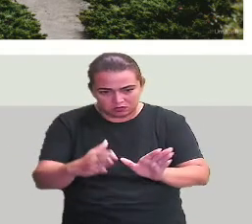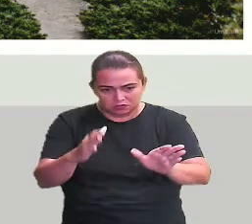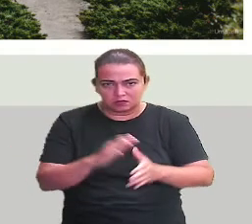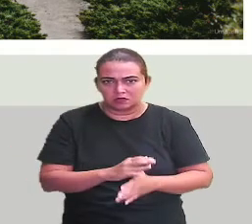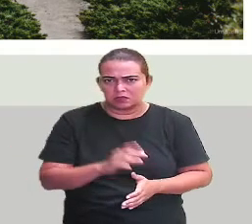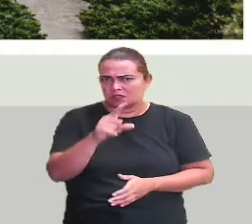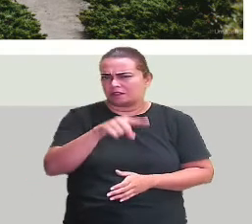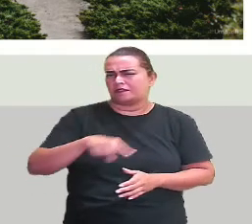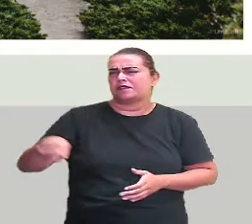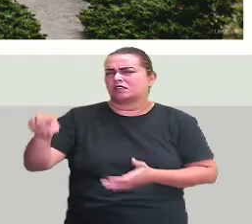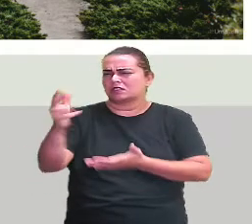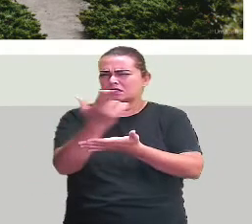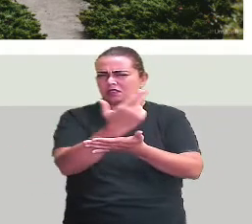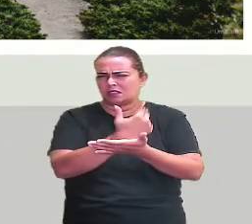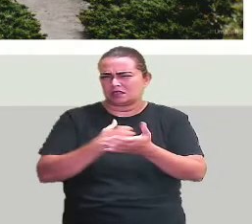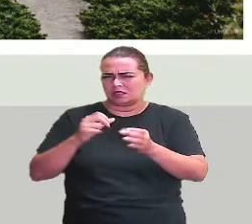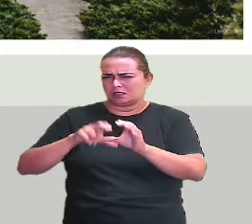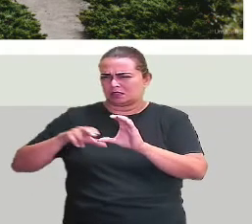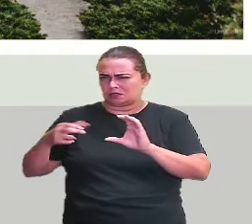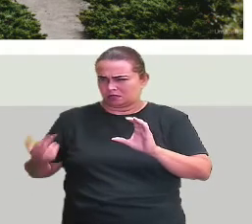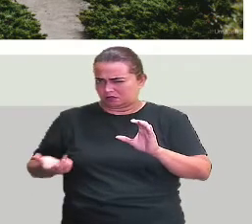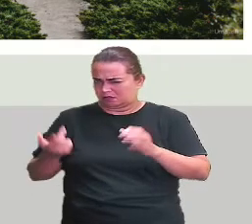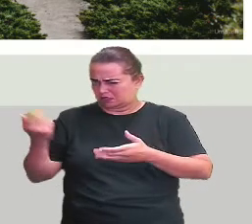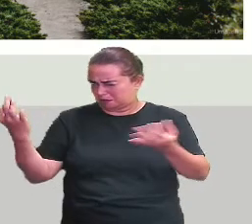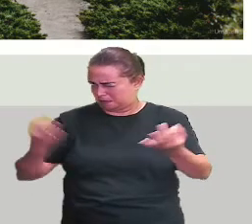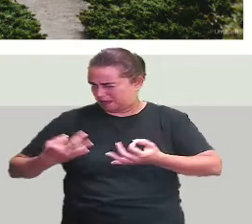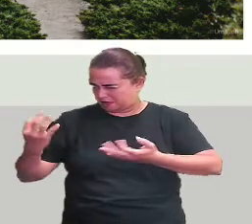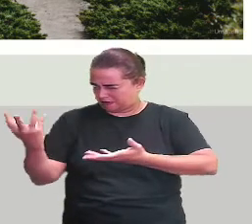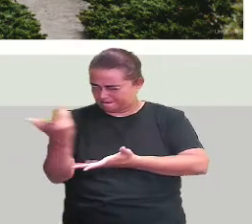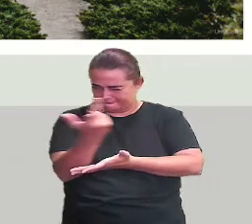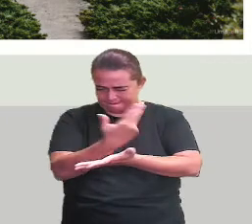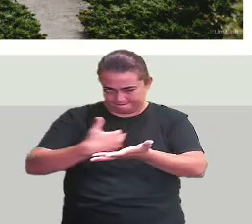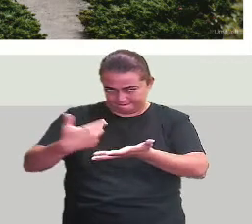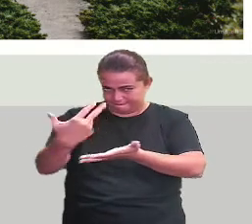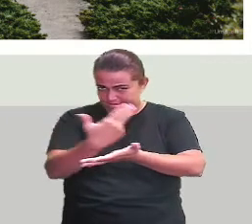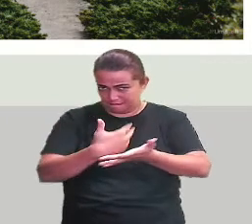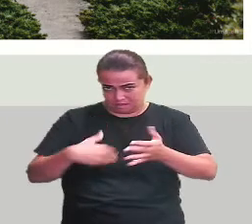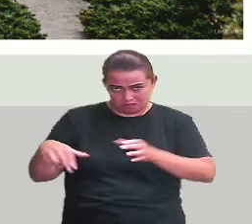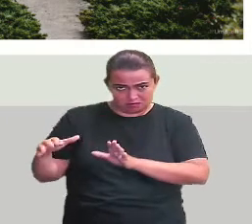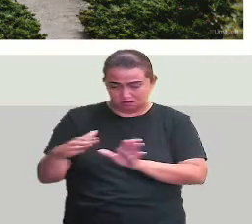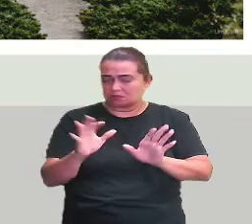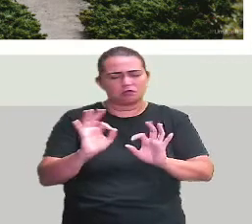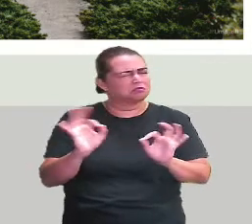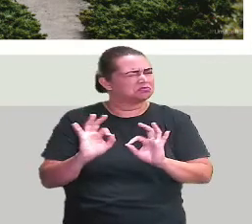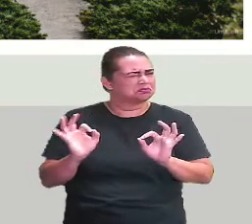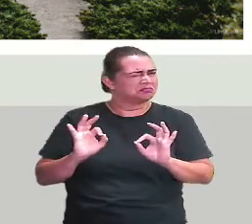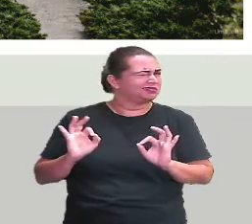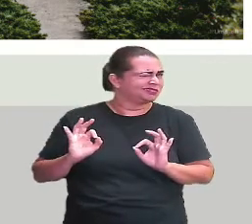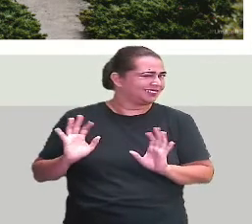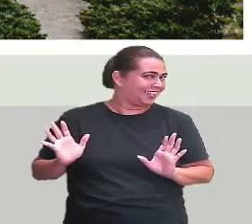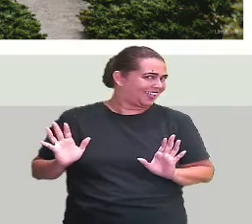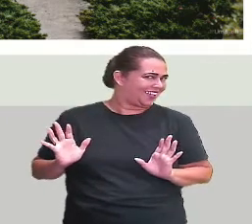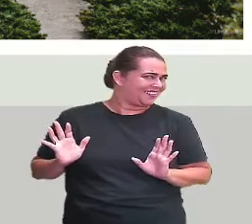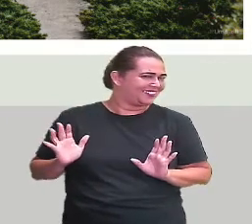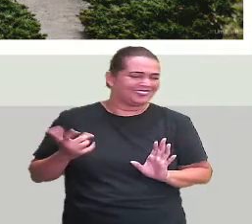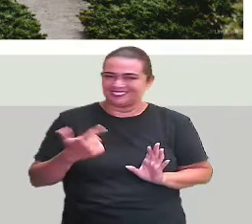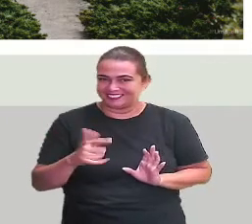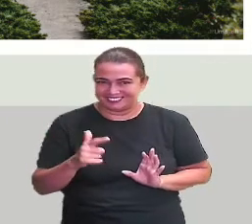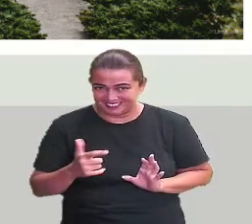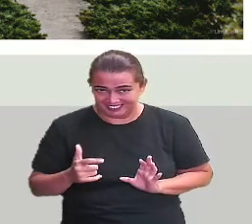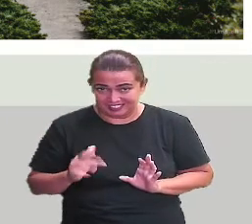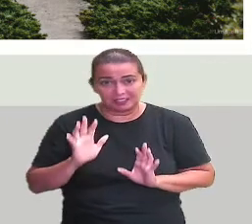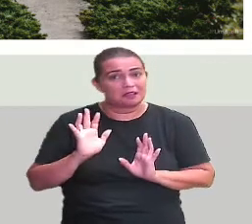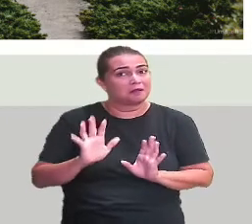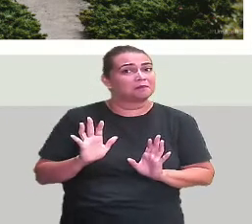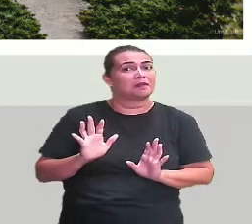croquis, você, ninguém aqui é especialista em mapas, nem em trajetos, nem nada, ninguém aqui é especialista em nada